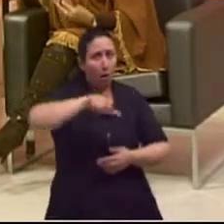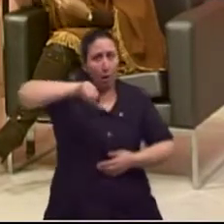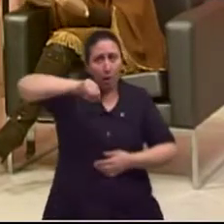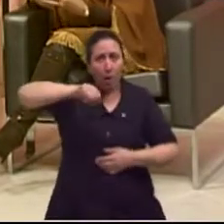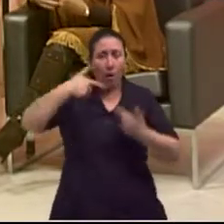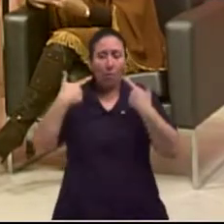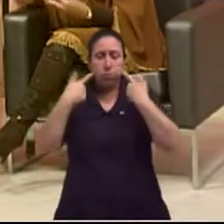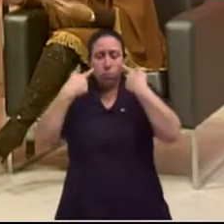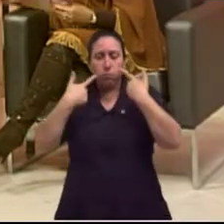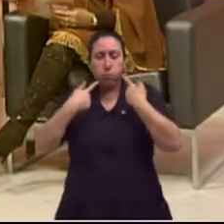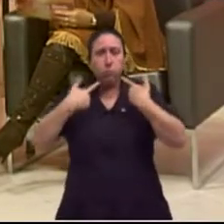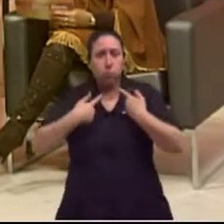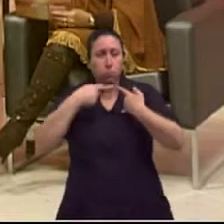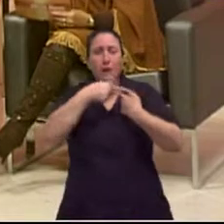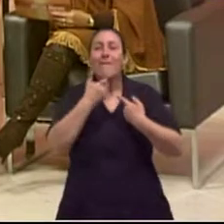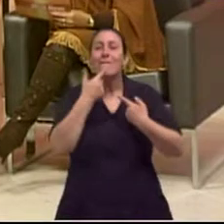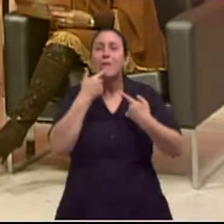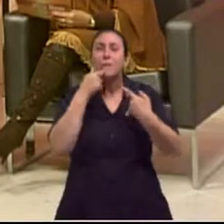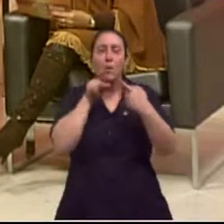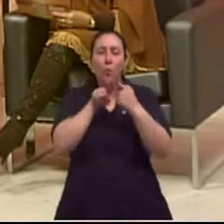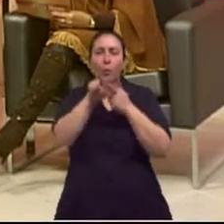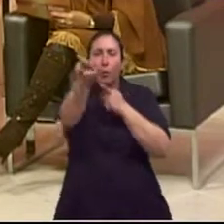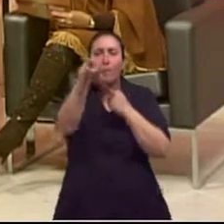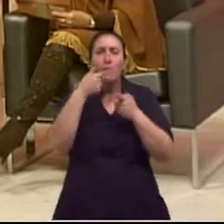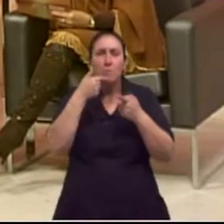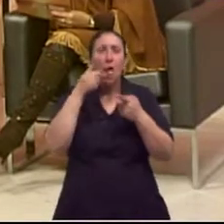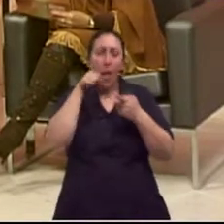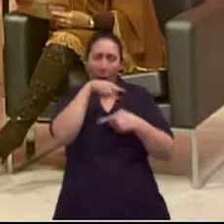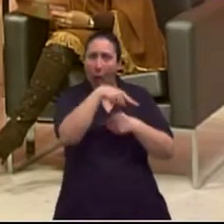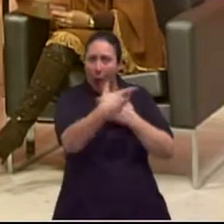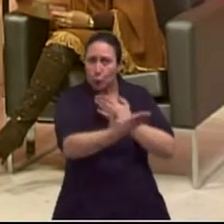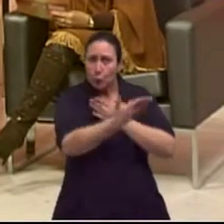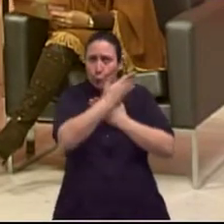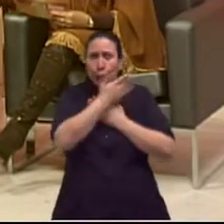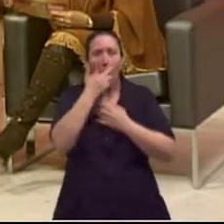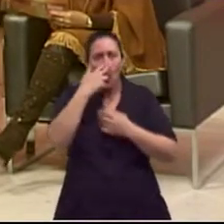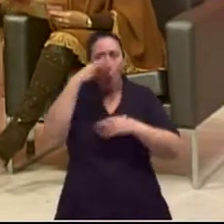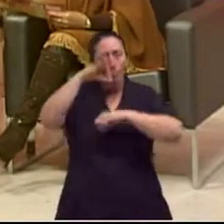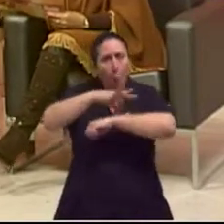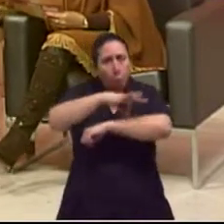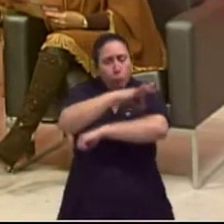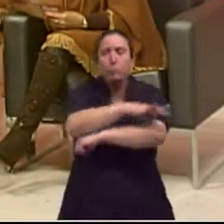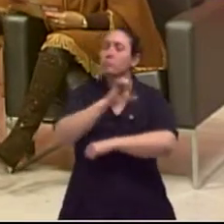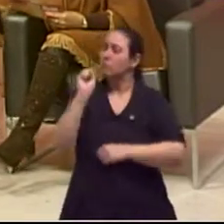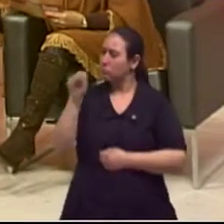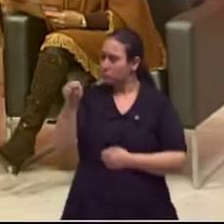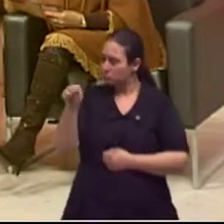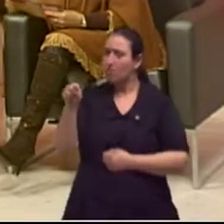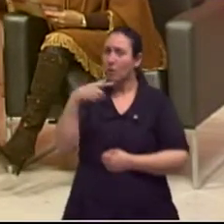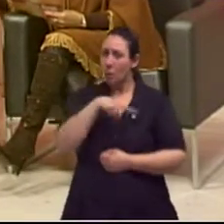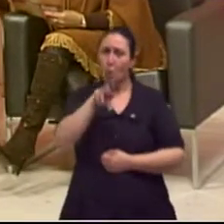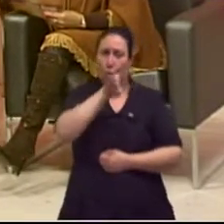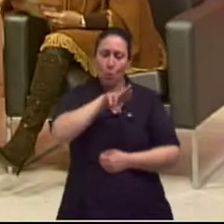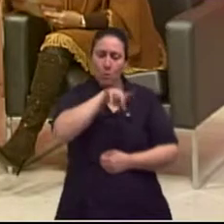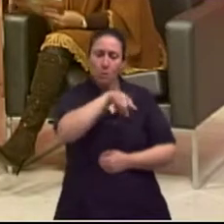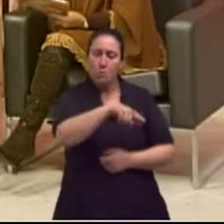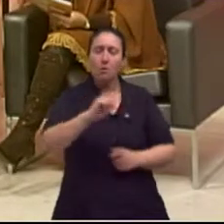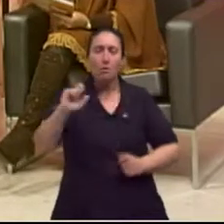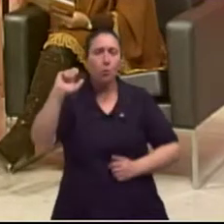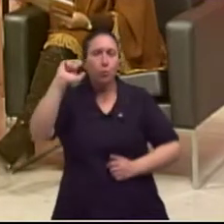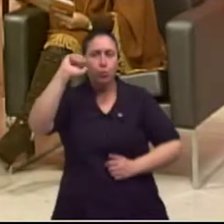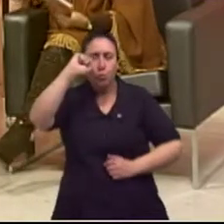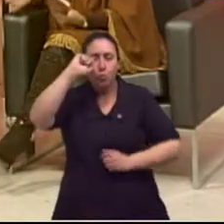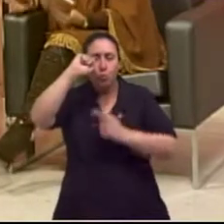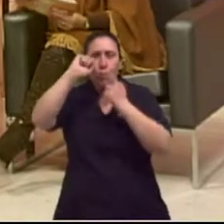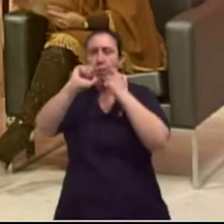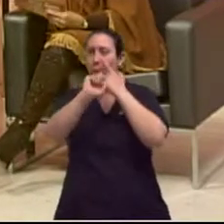Isso. Ah, que a chama de laser puntura. Laser puntura, ok. Tá. E aí precisa este aparelho, claro, precisam outras coisas